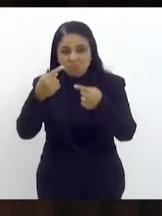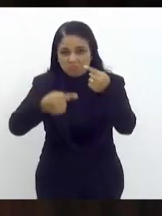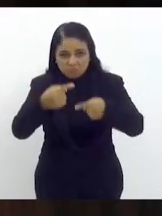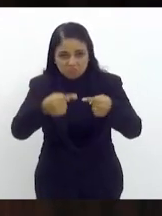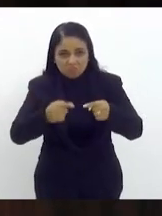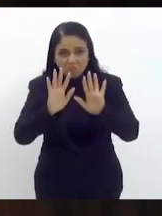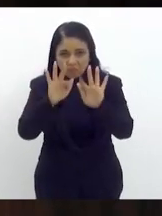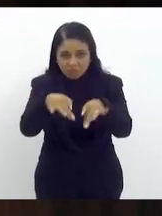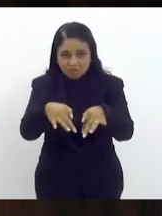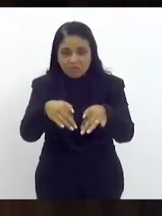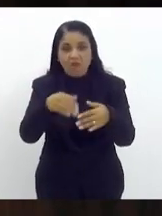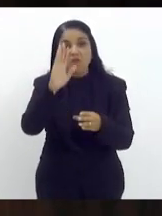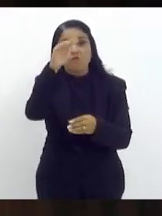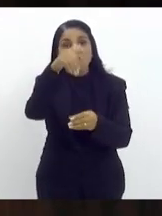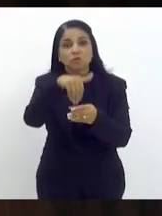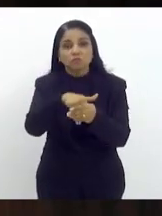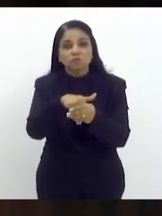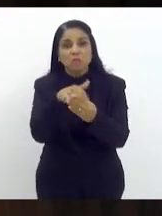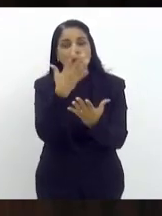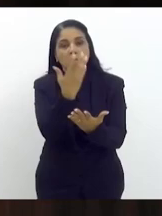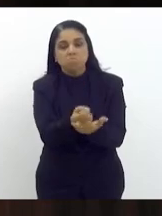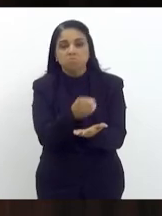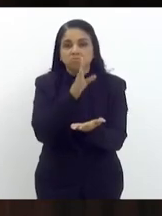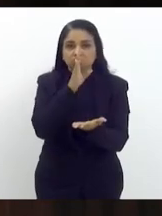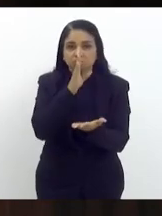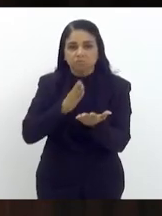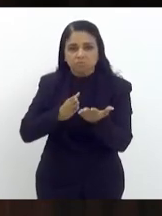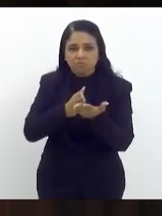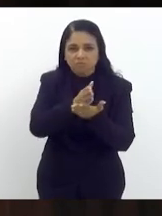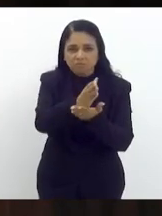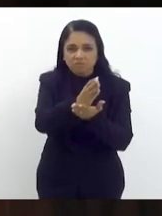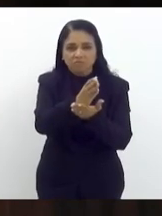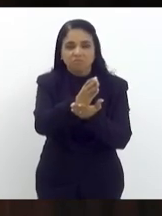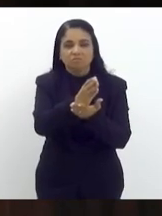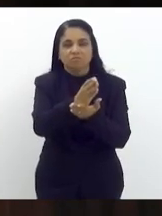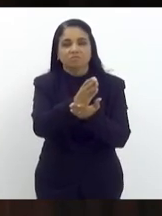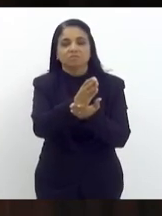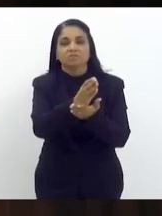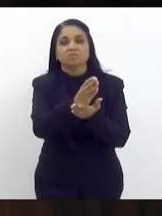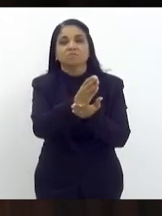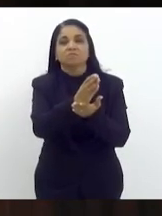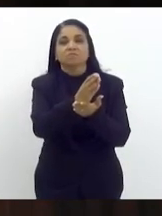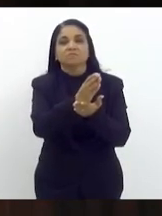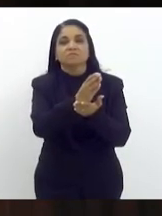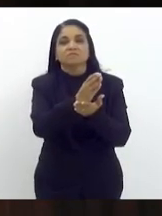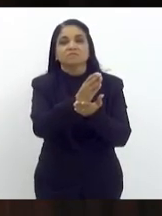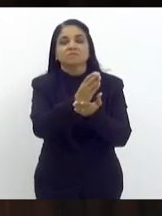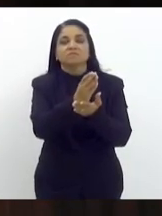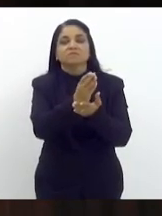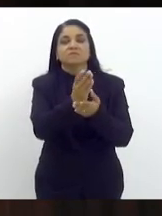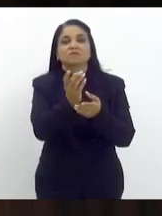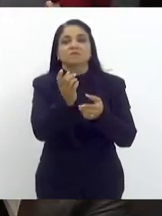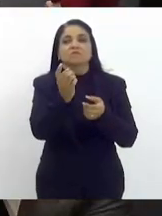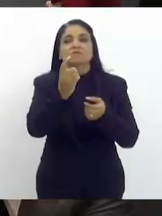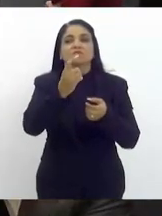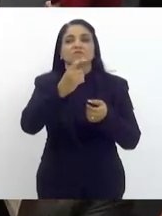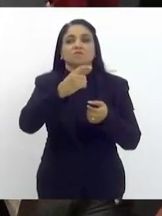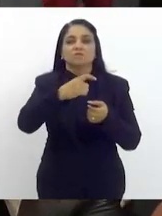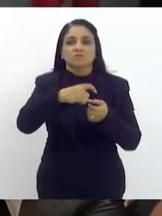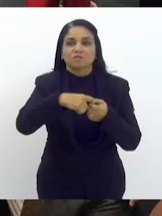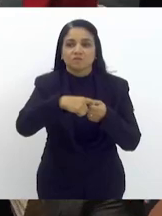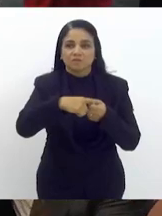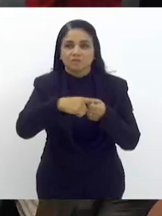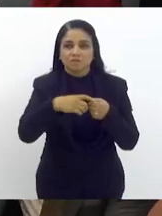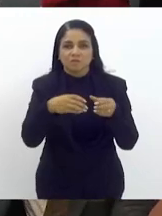a discussão em votação os senhores que aprovam permaneçam como estão aprovado vai a promulgação deputado Tia Ju